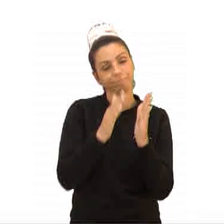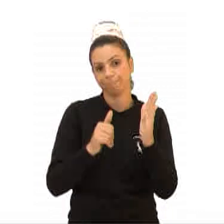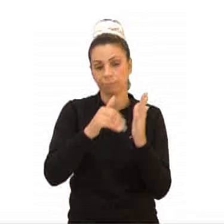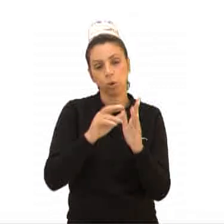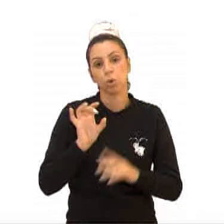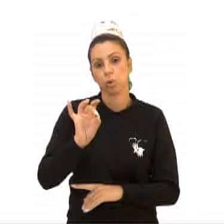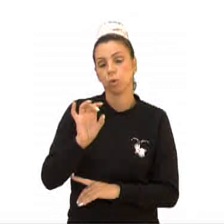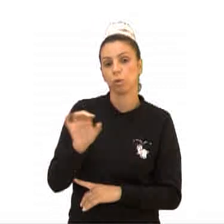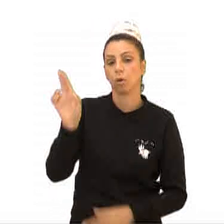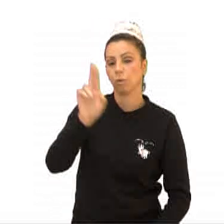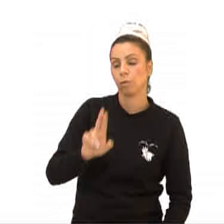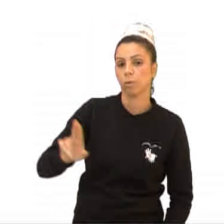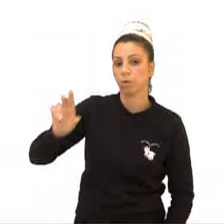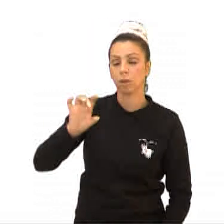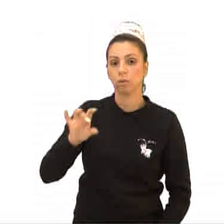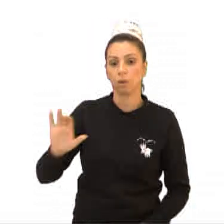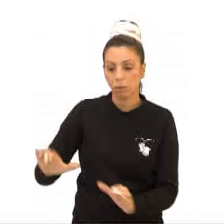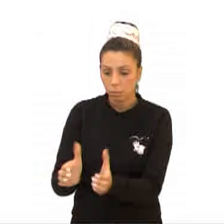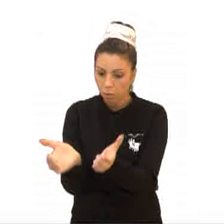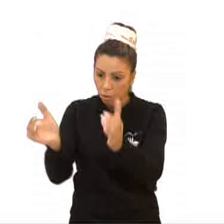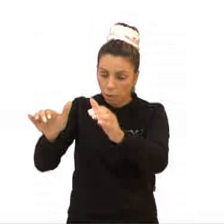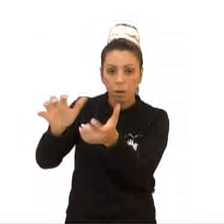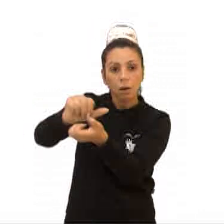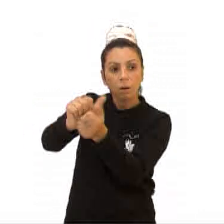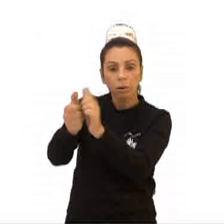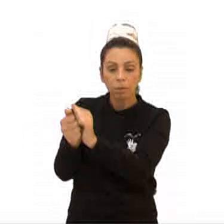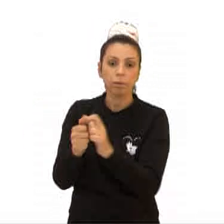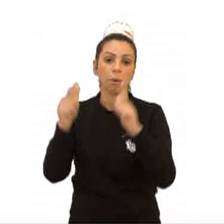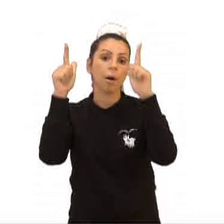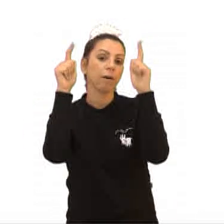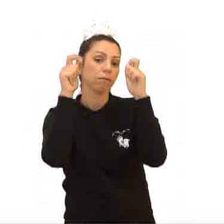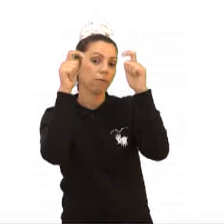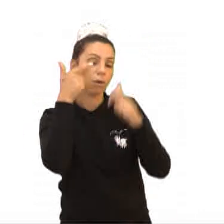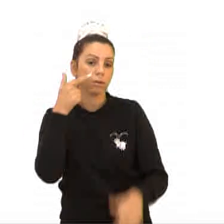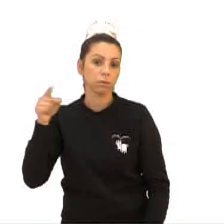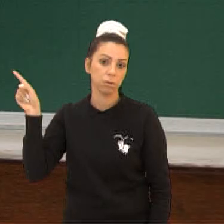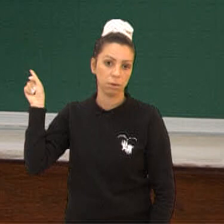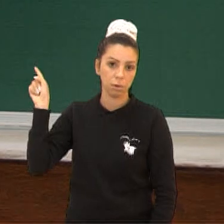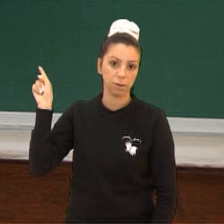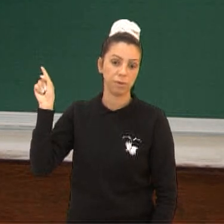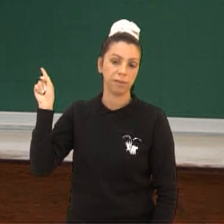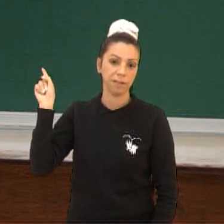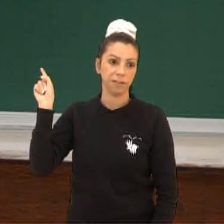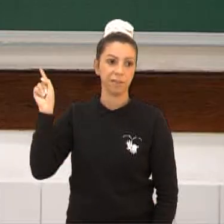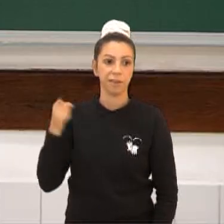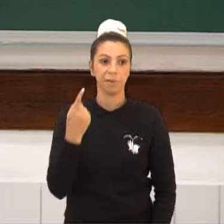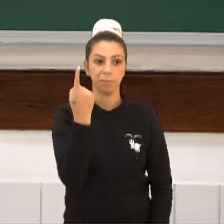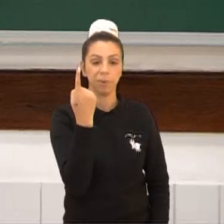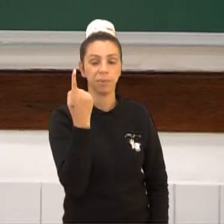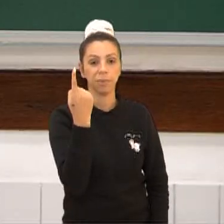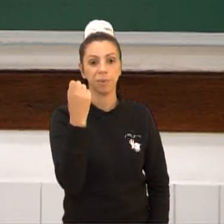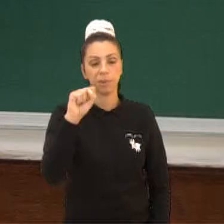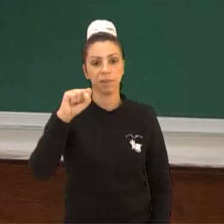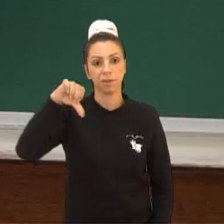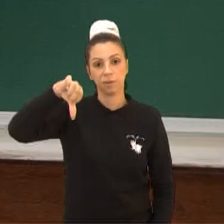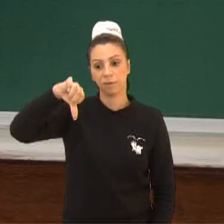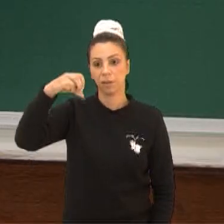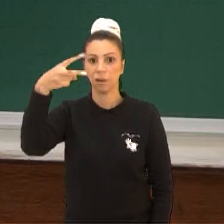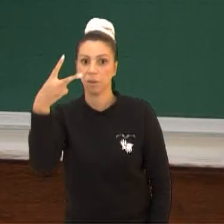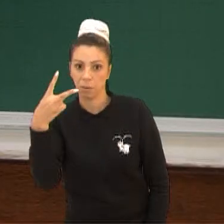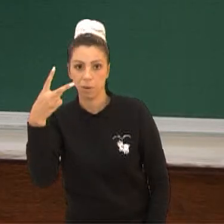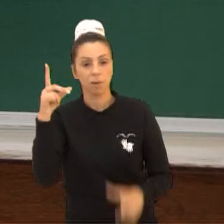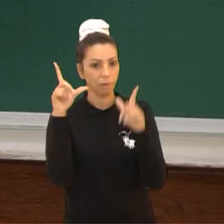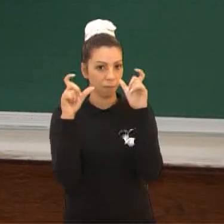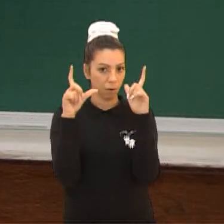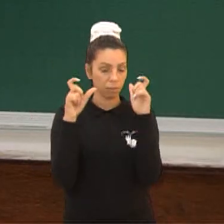utiliza a mesma nas cerâmicas. Essa foto que vocês estão vendo, essa foto é de 1892. E nós vemos que